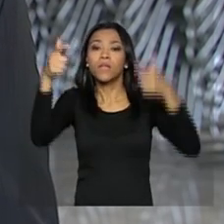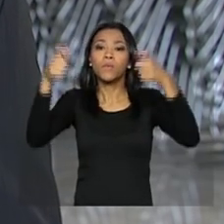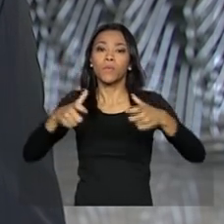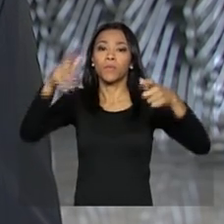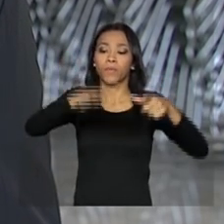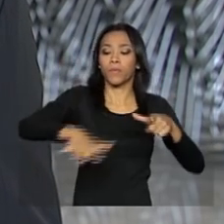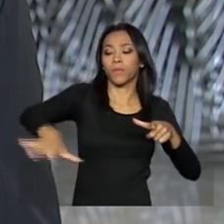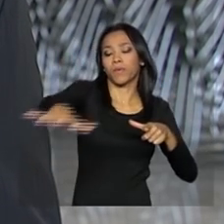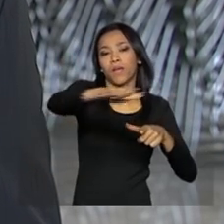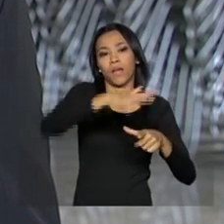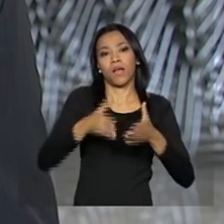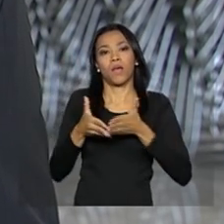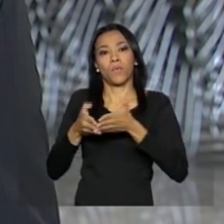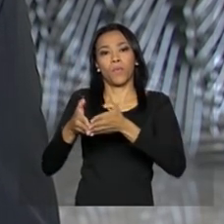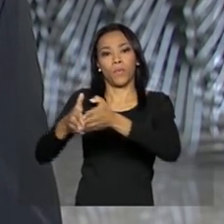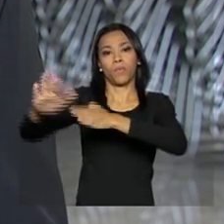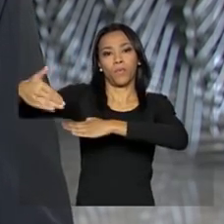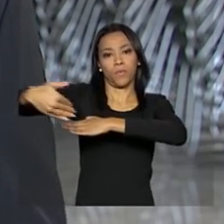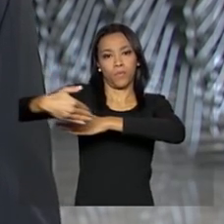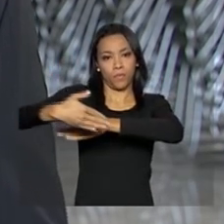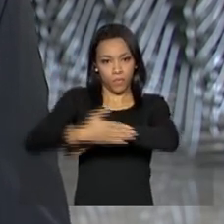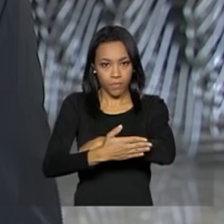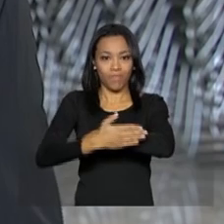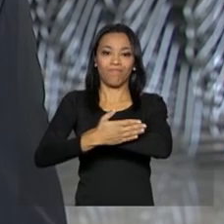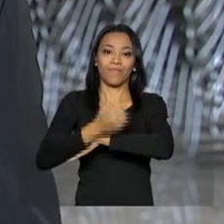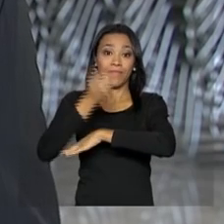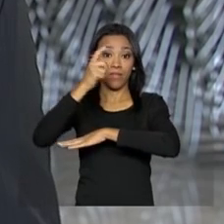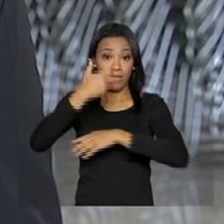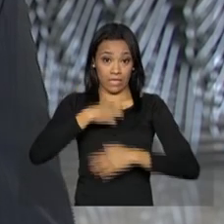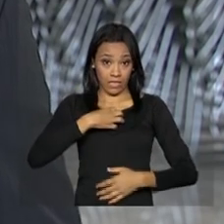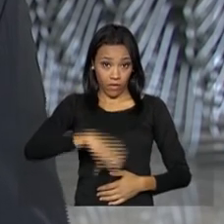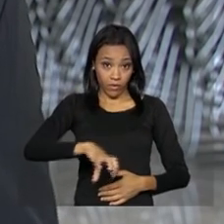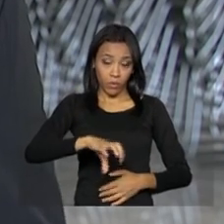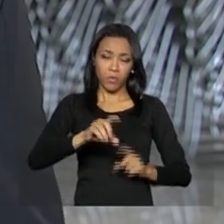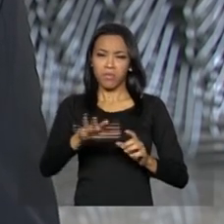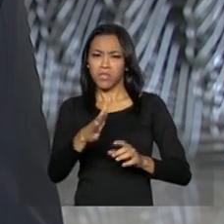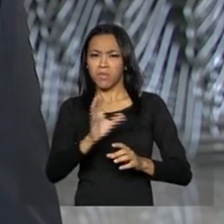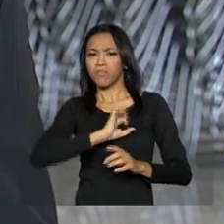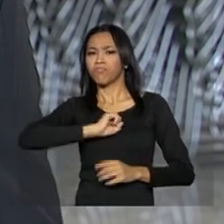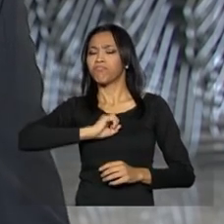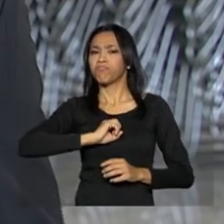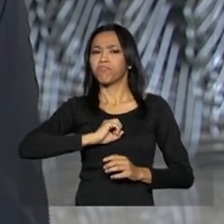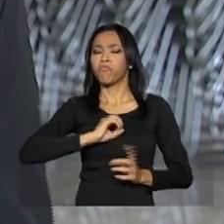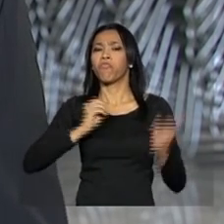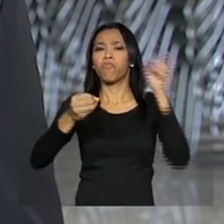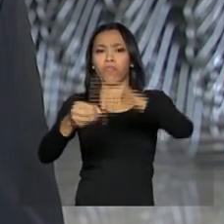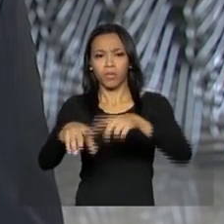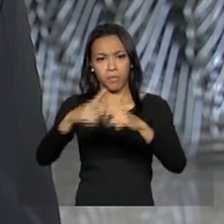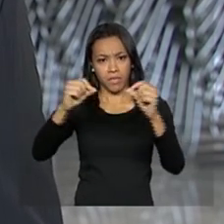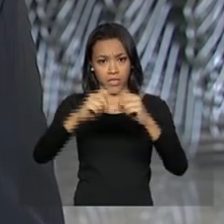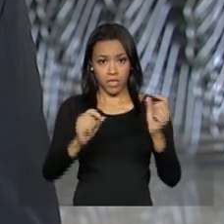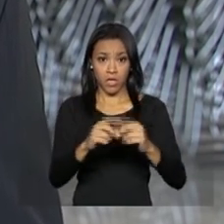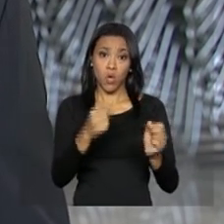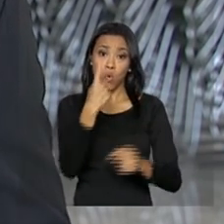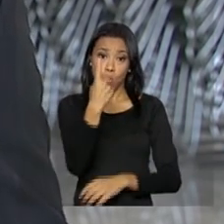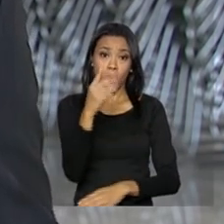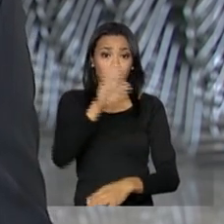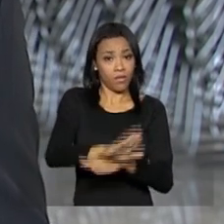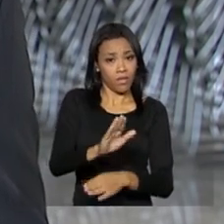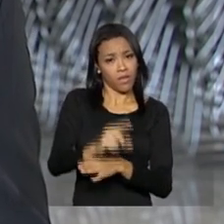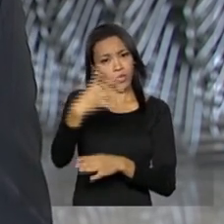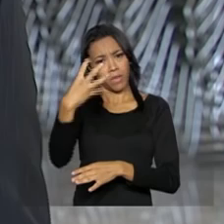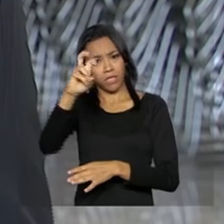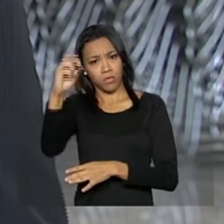passageiros do porto de Salvador. Dilma deve deixar a capital baiana por volta das 1h45min e